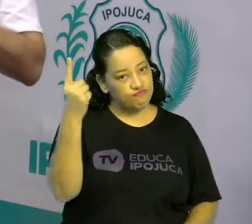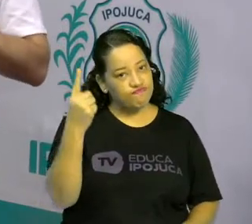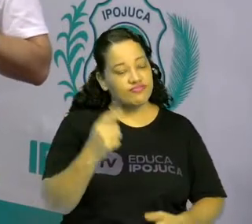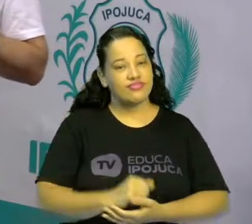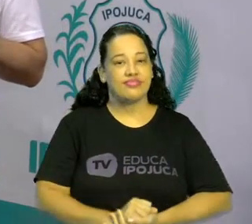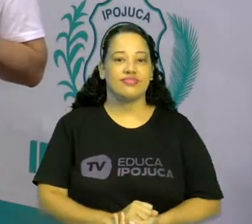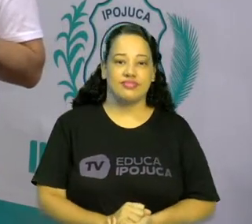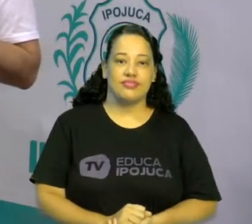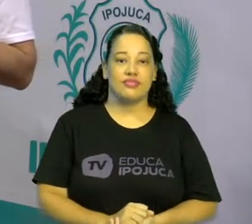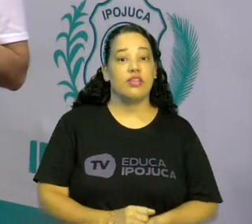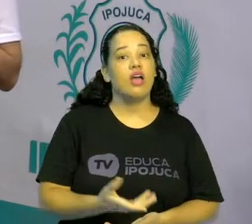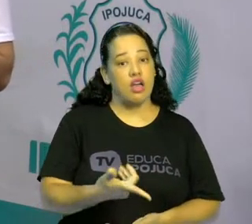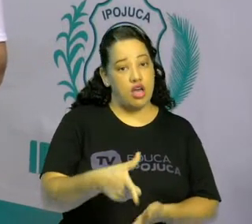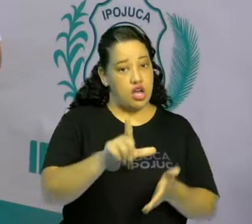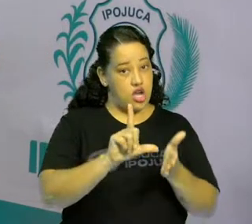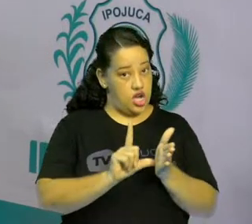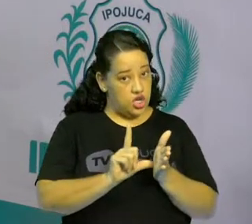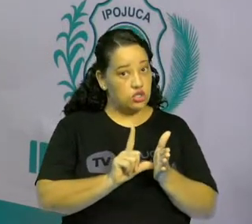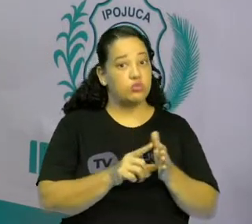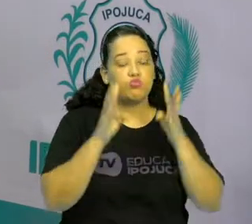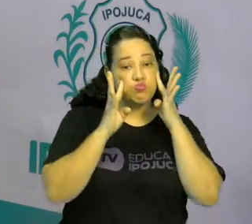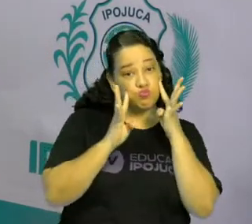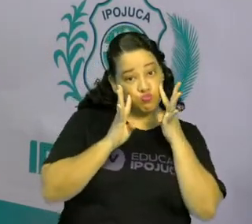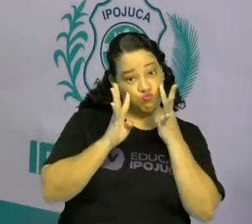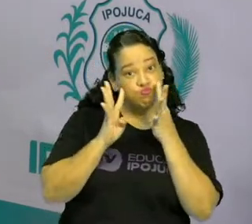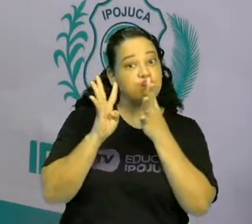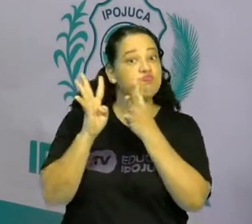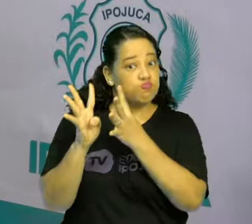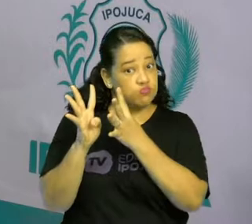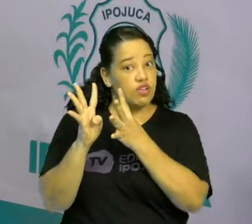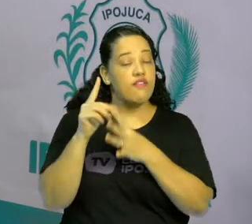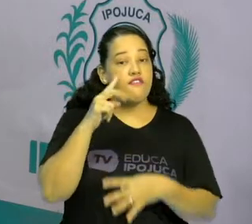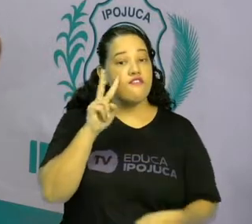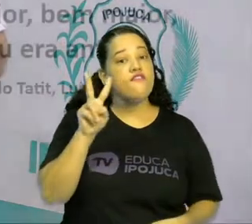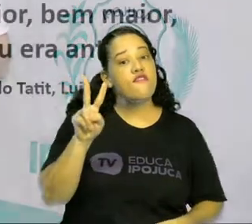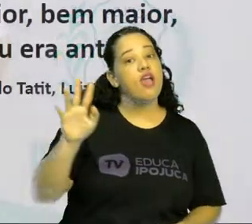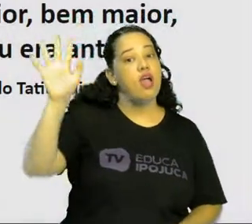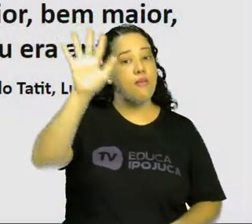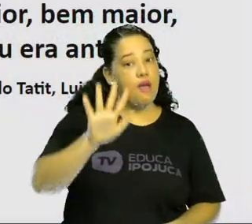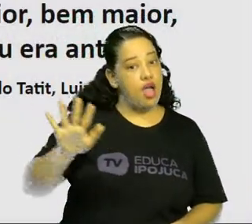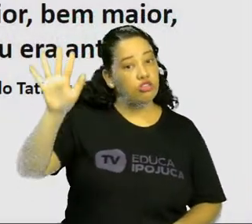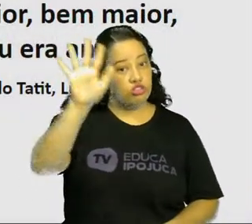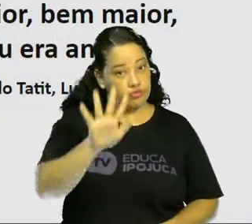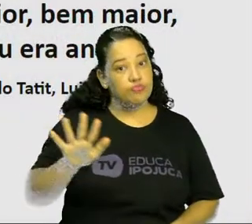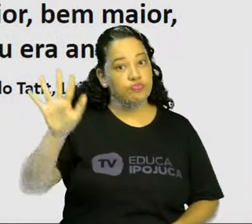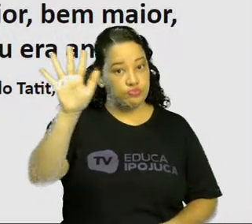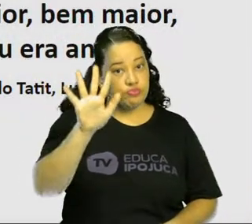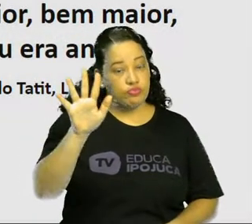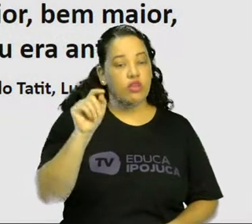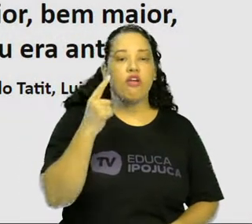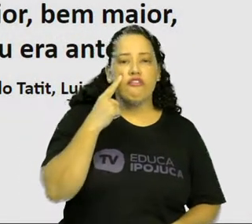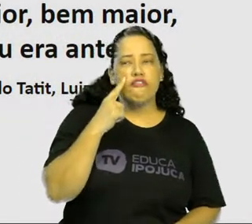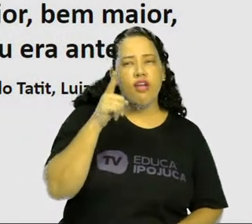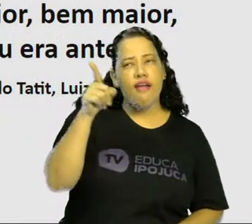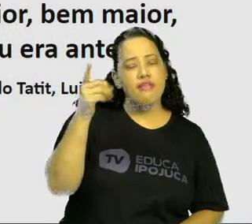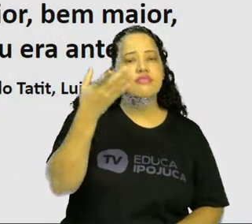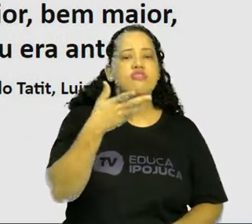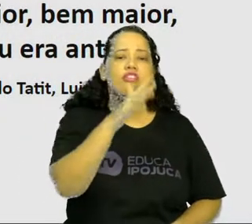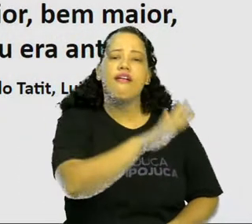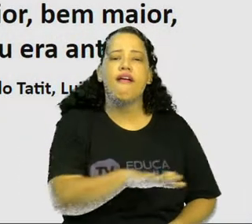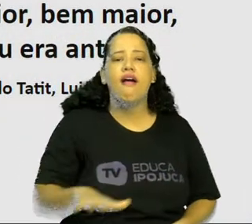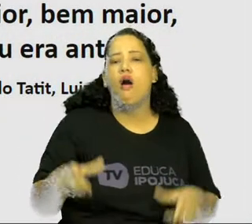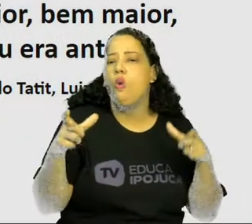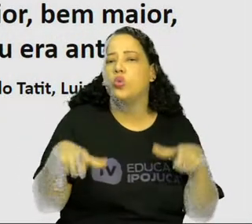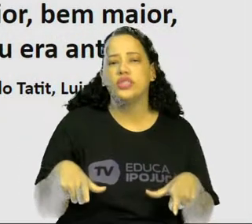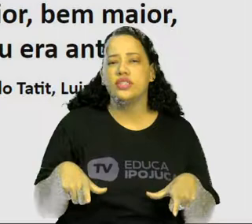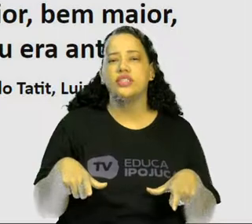eu quero que vocês prestem bastante atenção nesta imagem. Vocês acham que essas crianças, elas estão aonde?